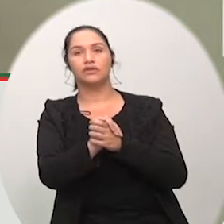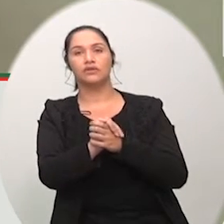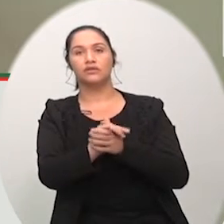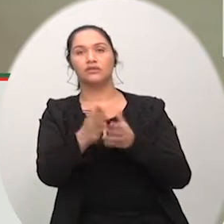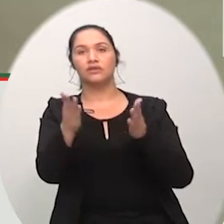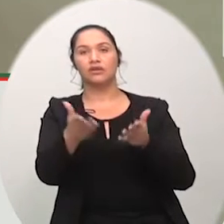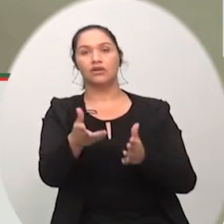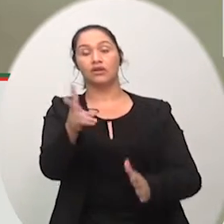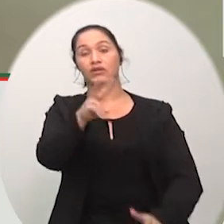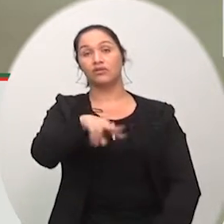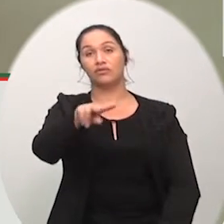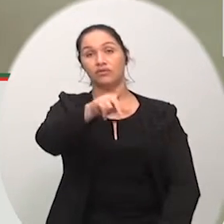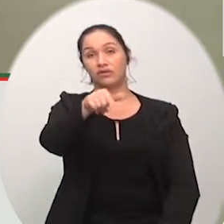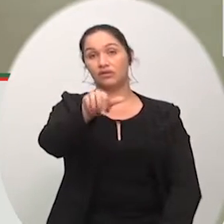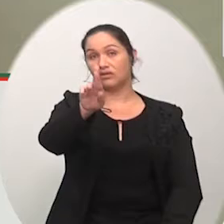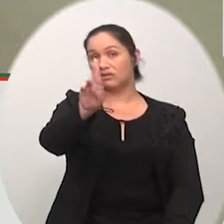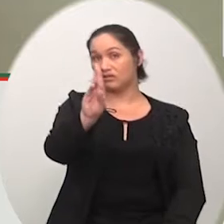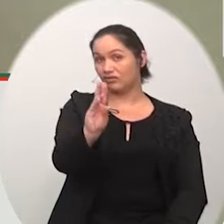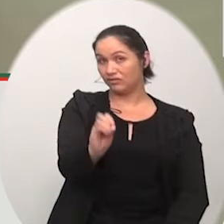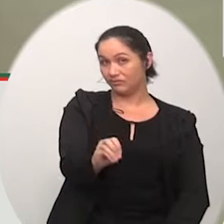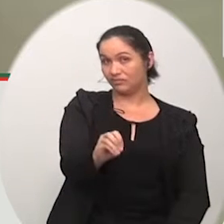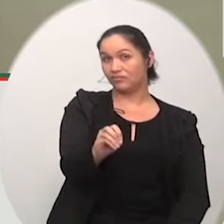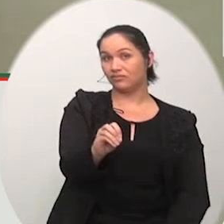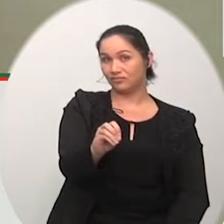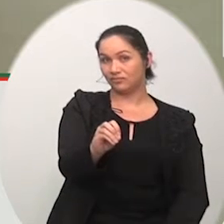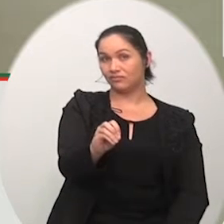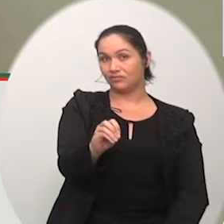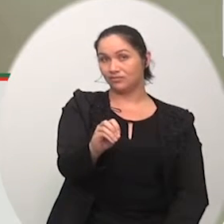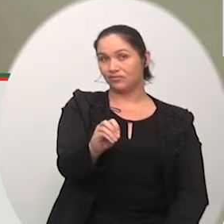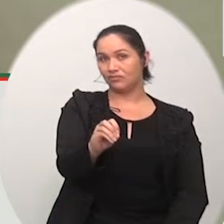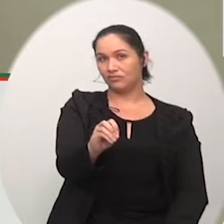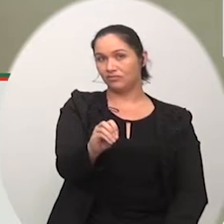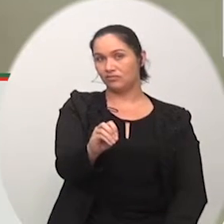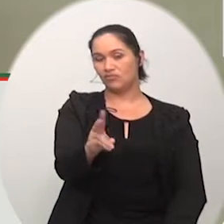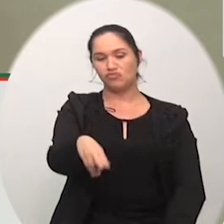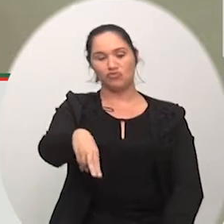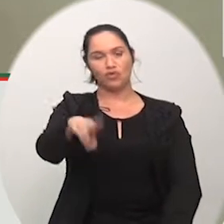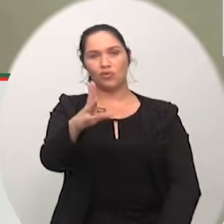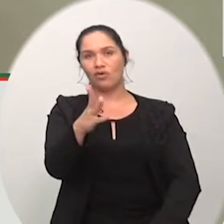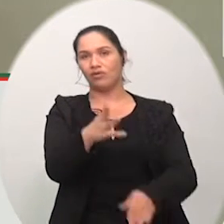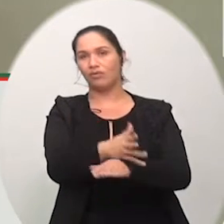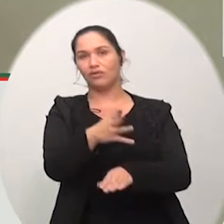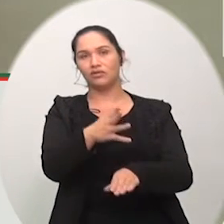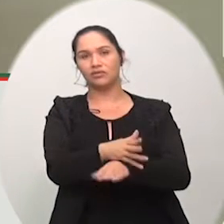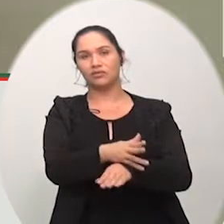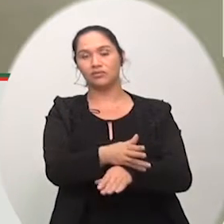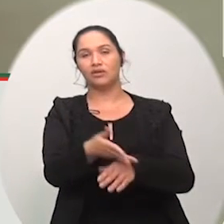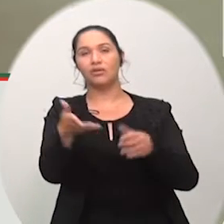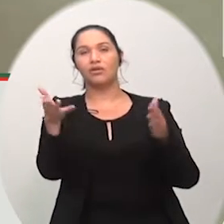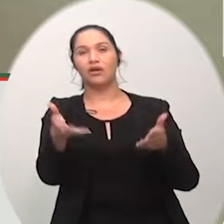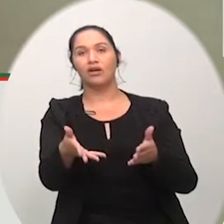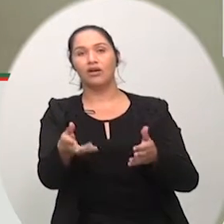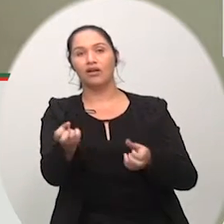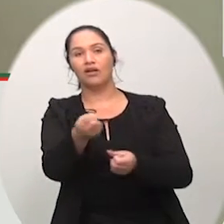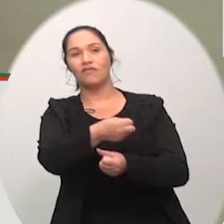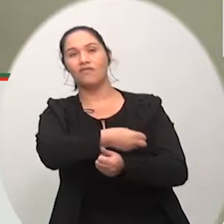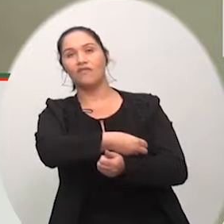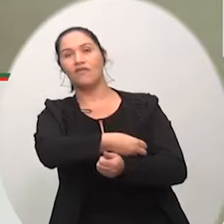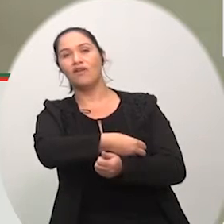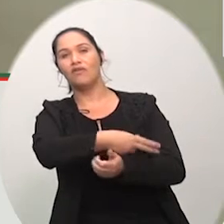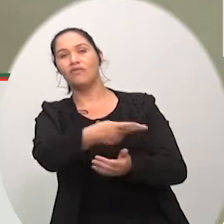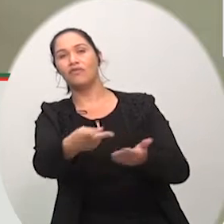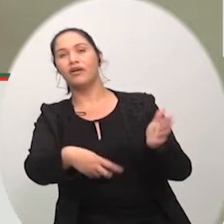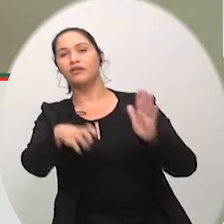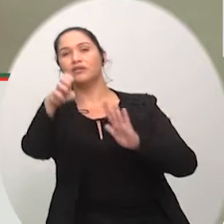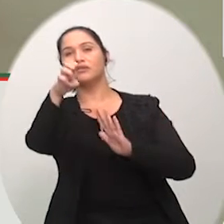no projeto mudando desde o primeiro artigo do projeto numa total falta de ética e de respeito para com o trabalho que nós